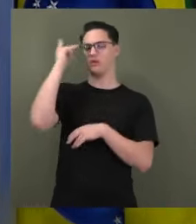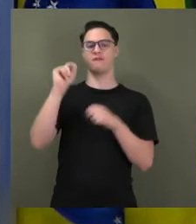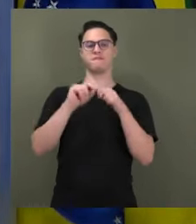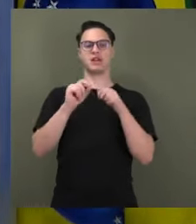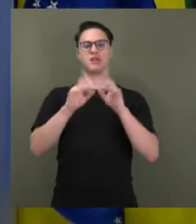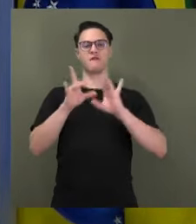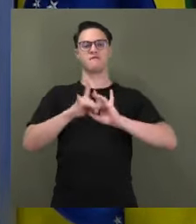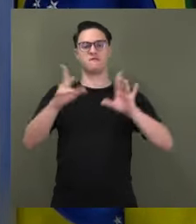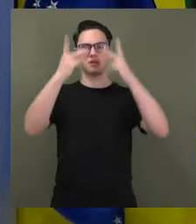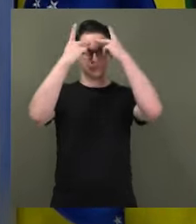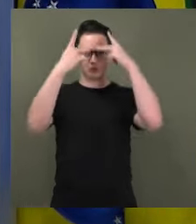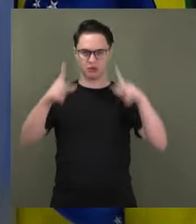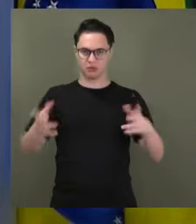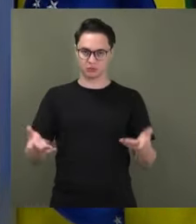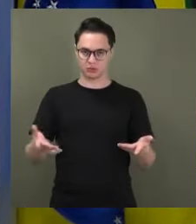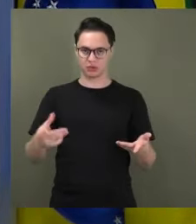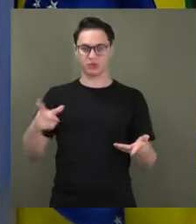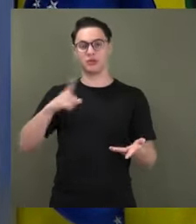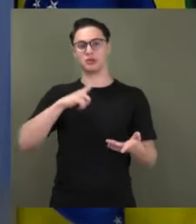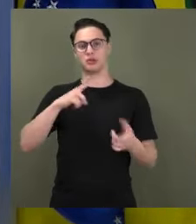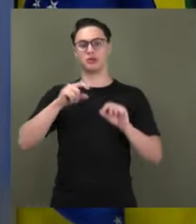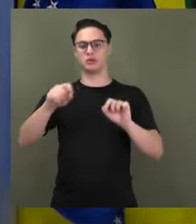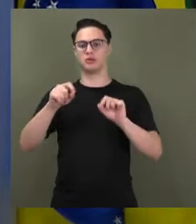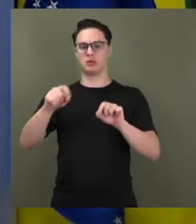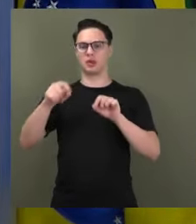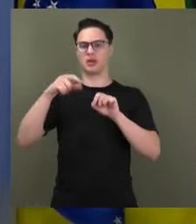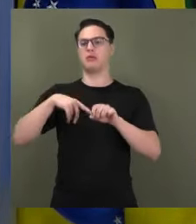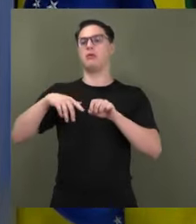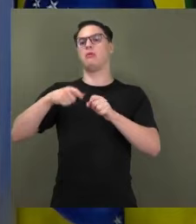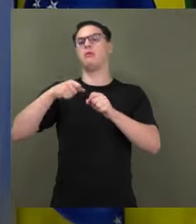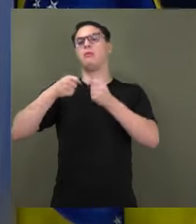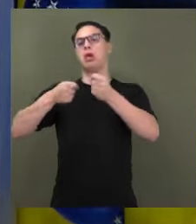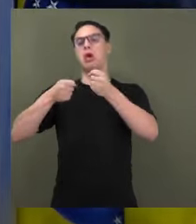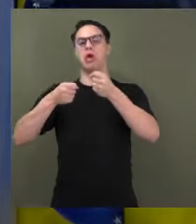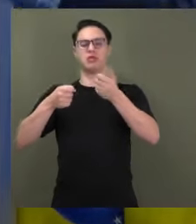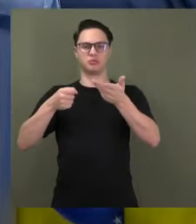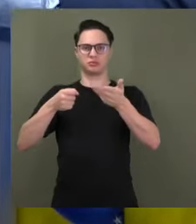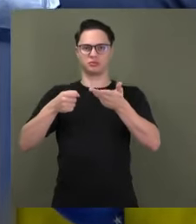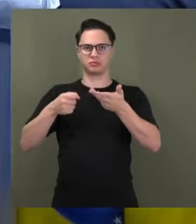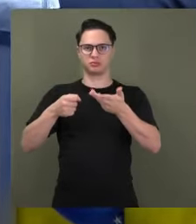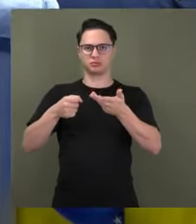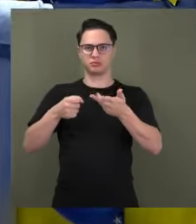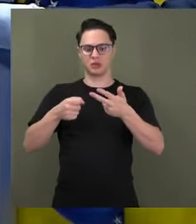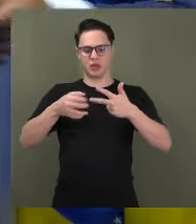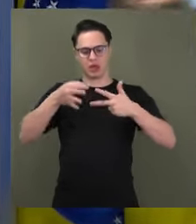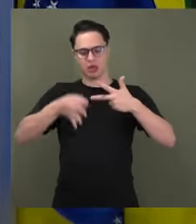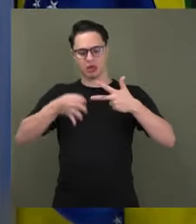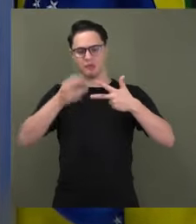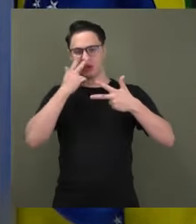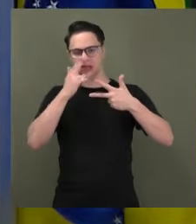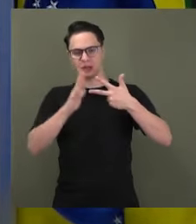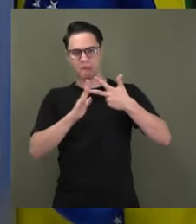Você tem esse ativismo exacerbado e um poder estava esmagando os outros